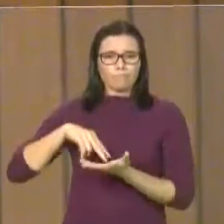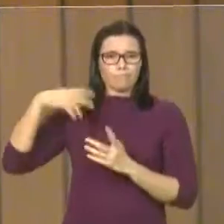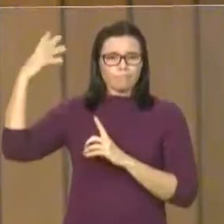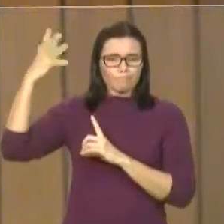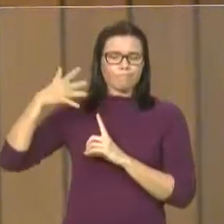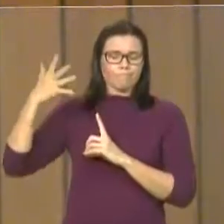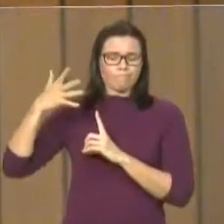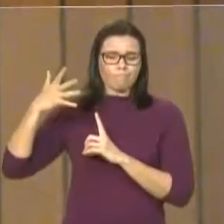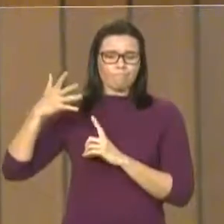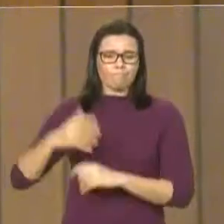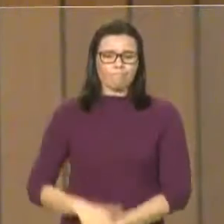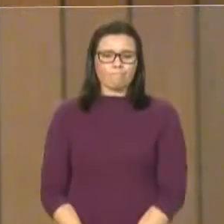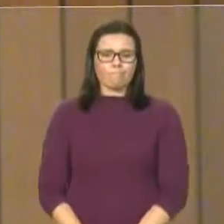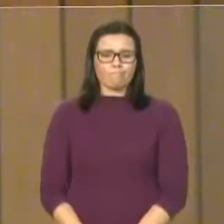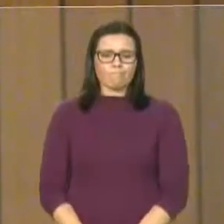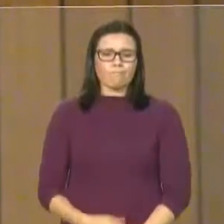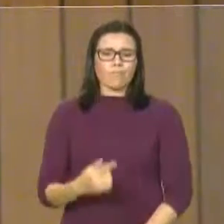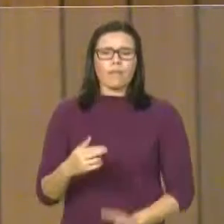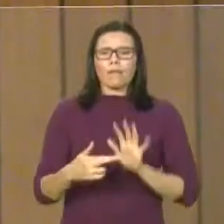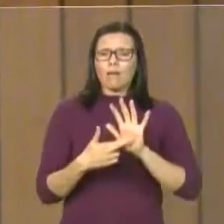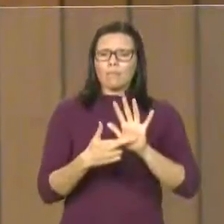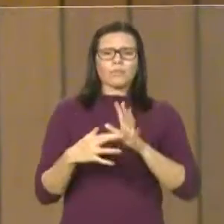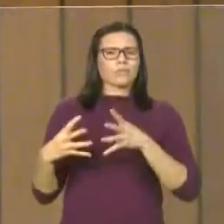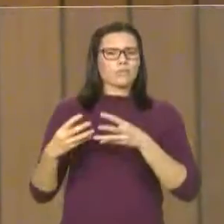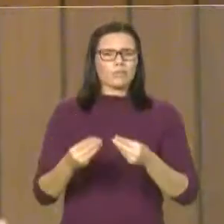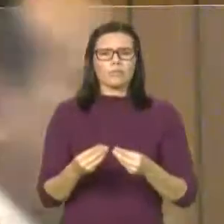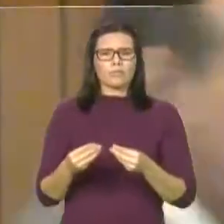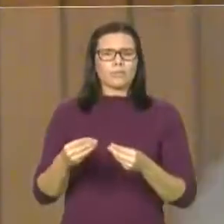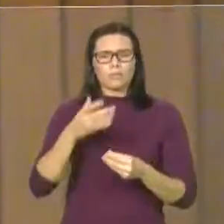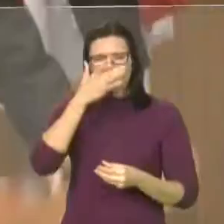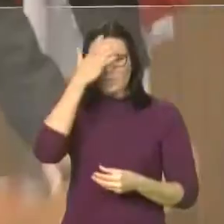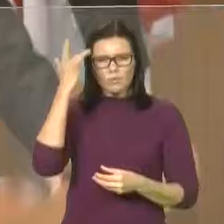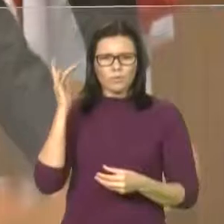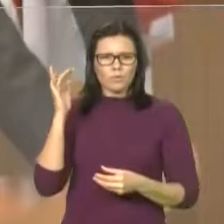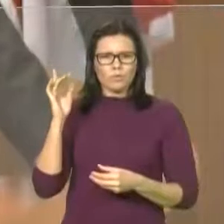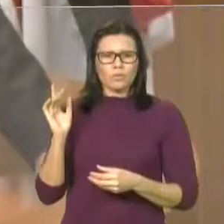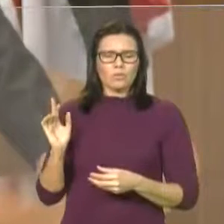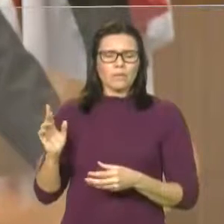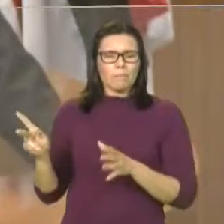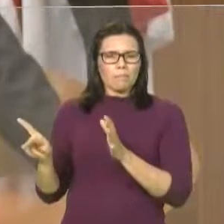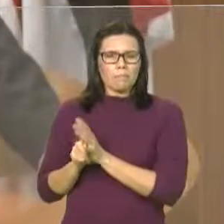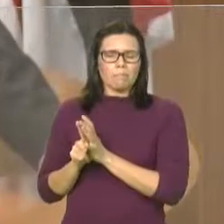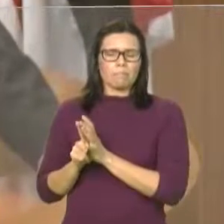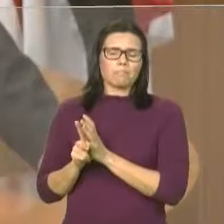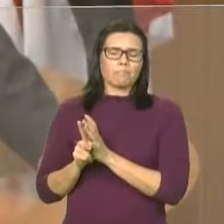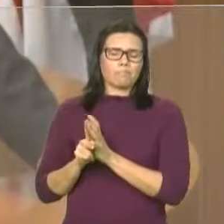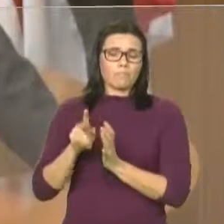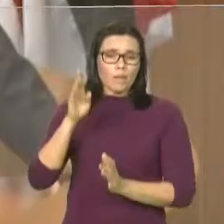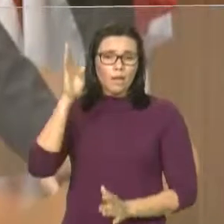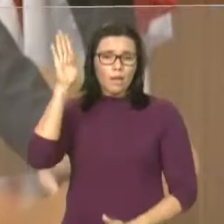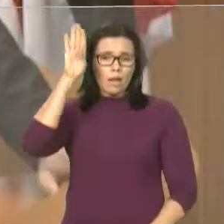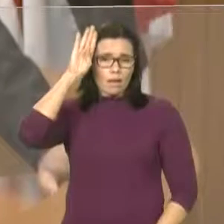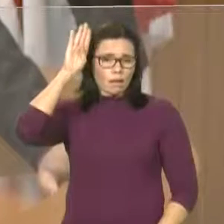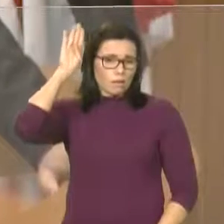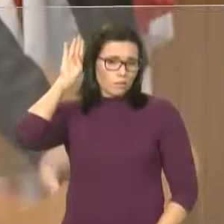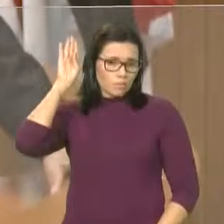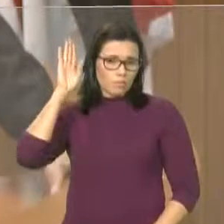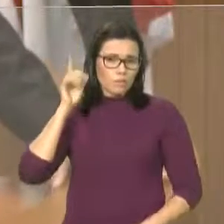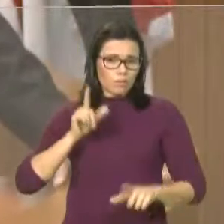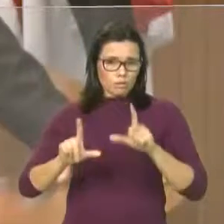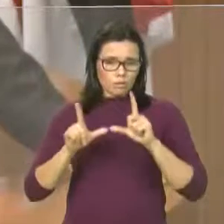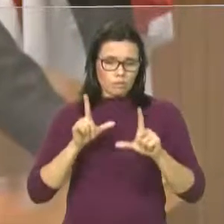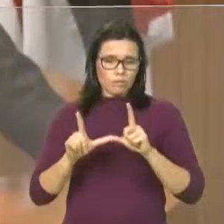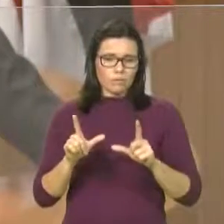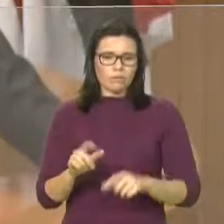os membros da Academia Imperatrizense de Letras, fazer um convite especial a toda a Assembleia Legislativa do